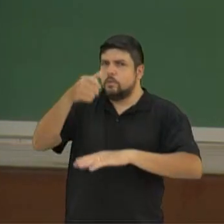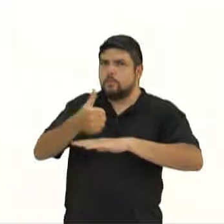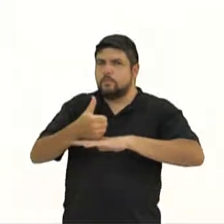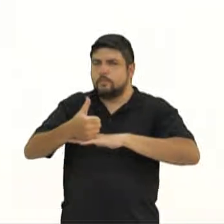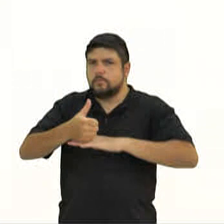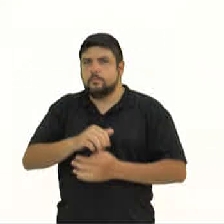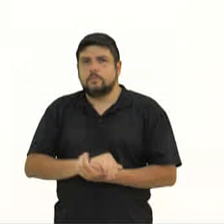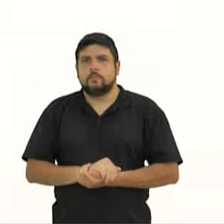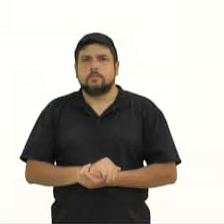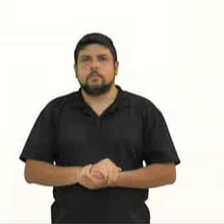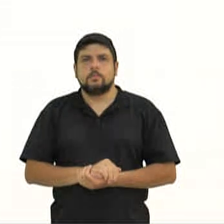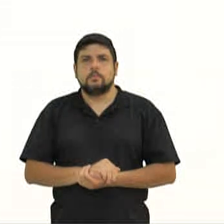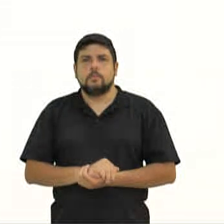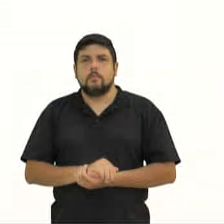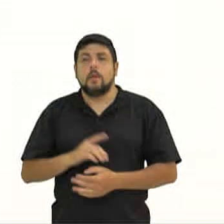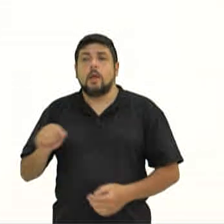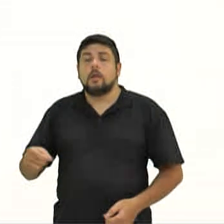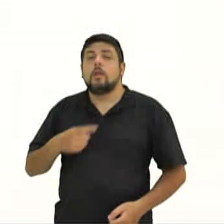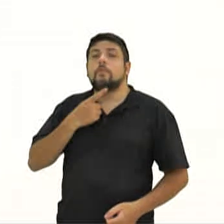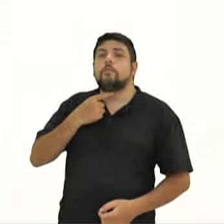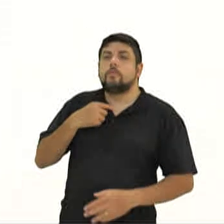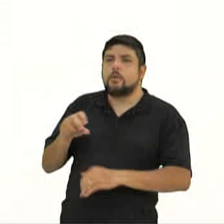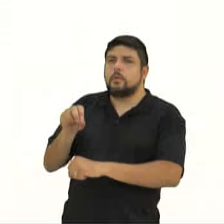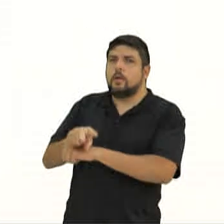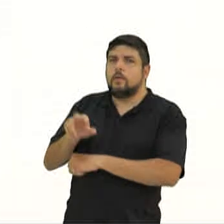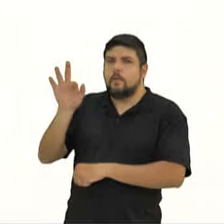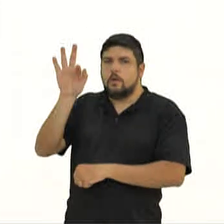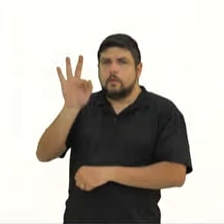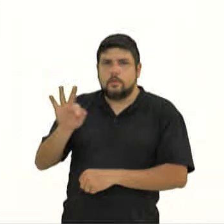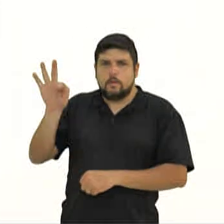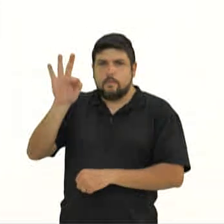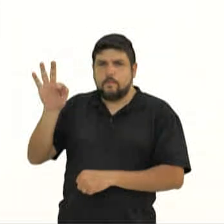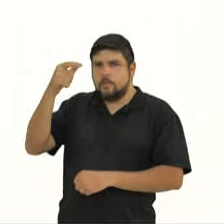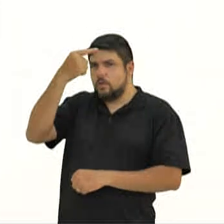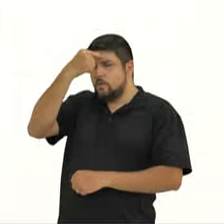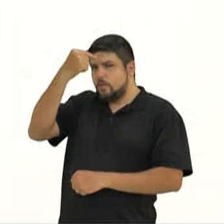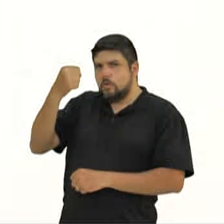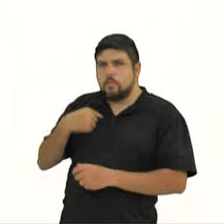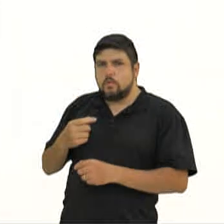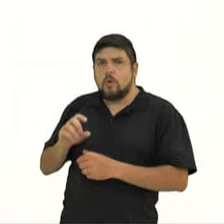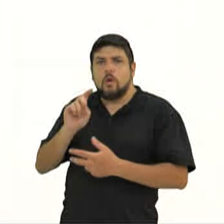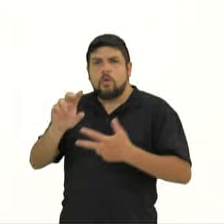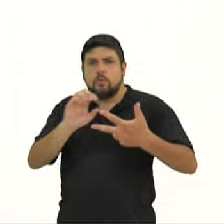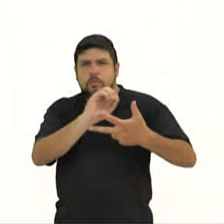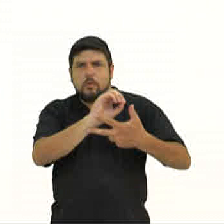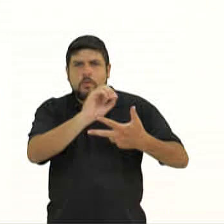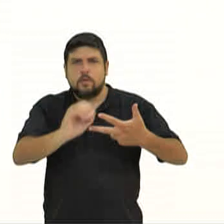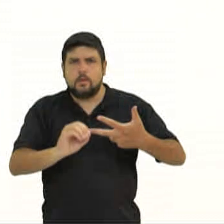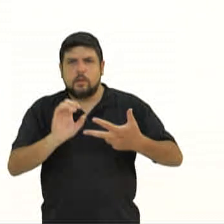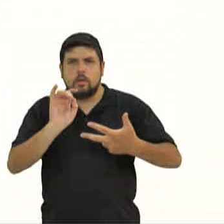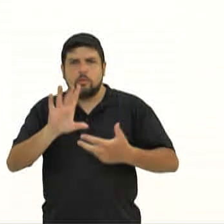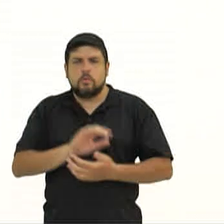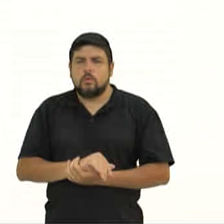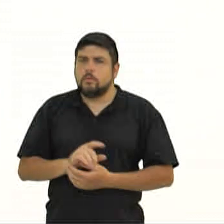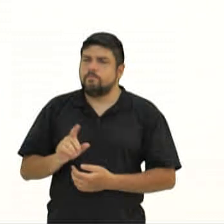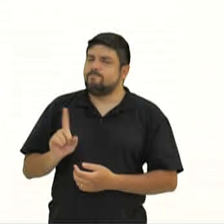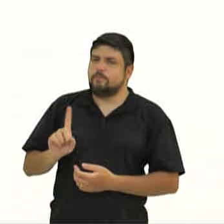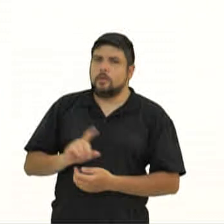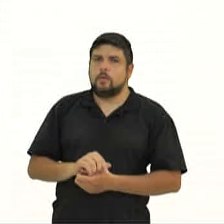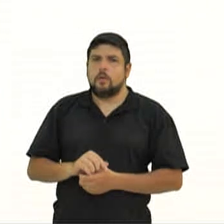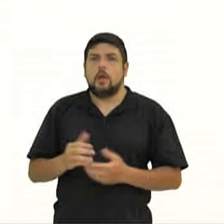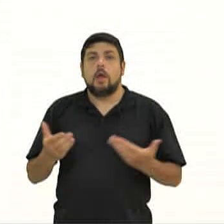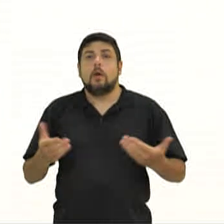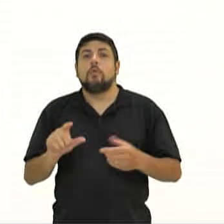Para quem deseja uma vaga na universidade, os desafios não se encerram com a realização do Enem, não. O foco principal agora passa a ser a